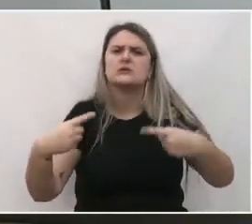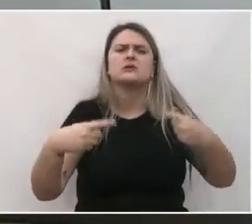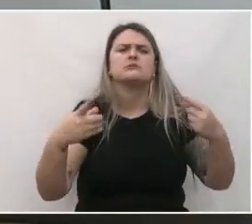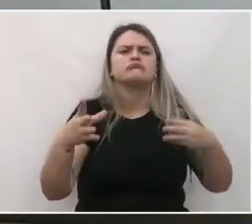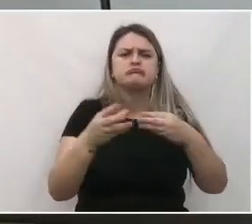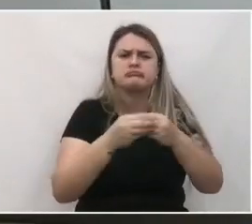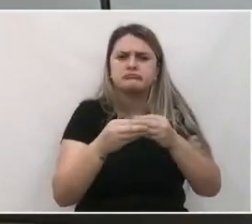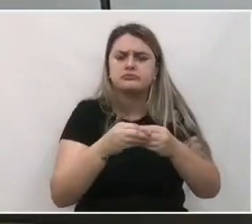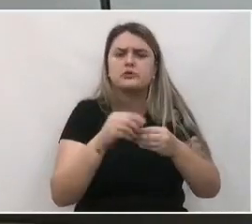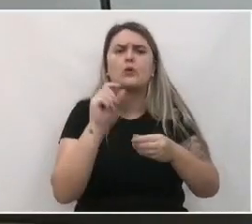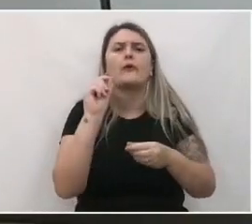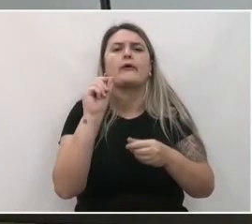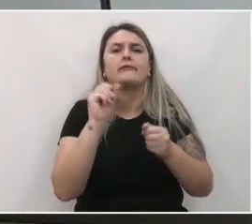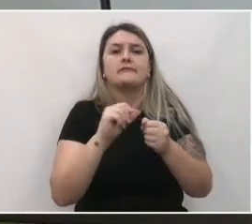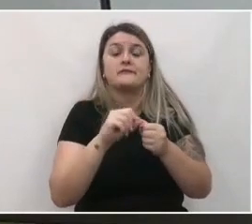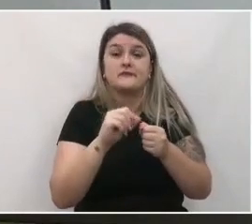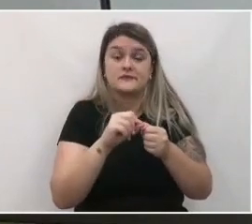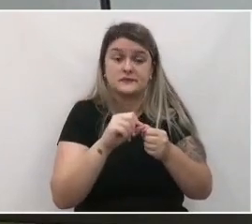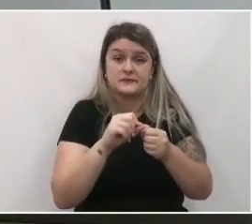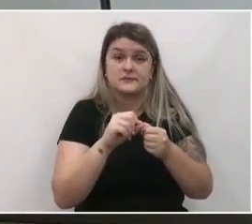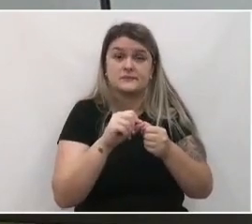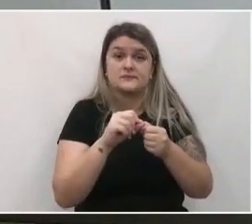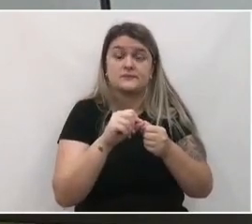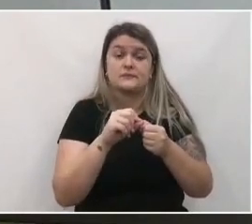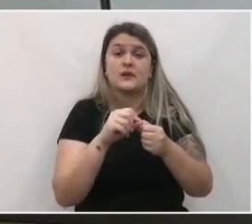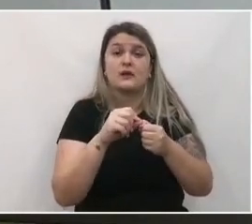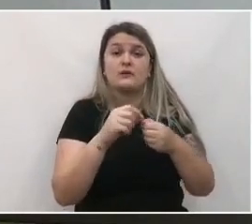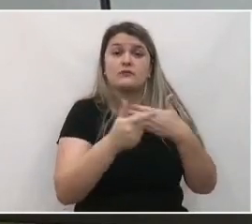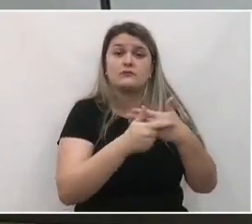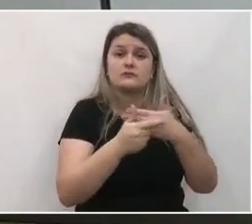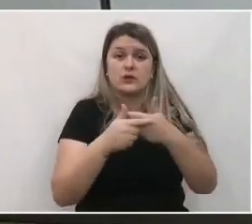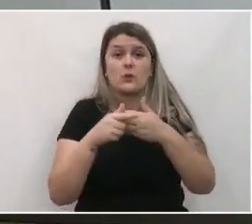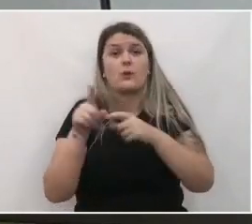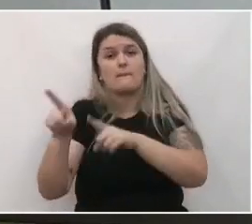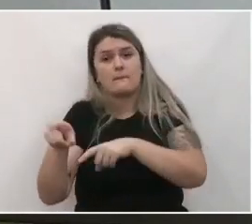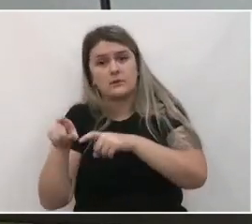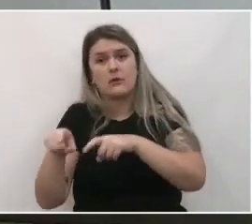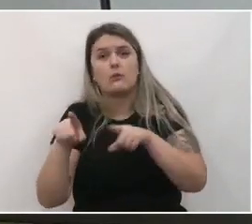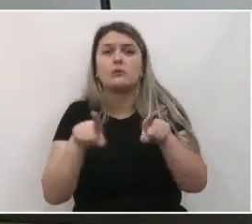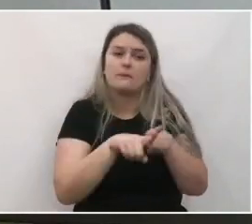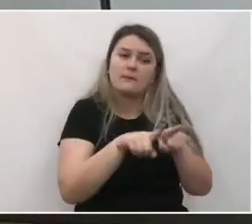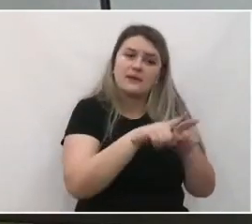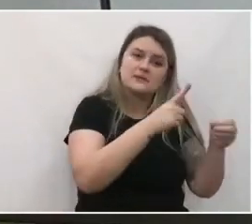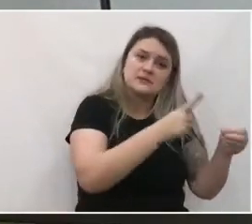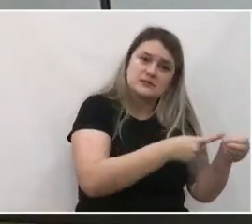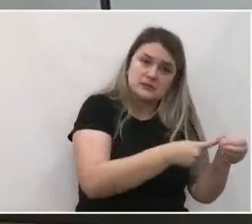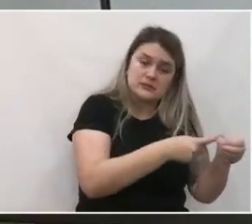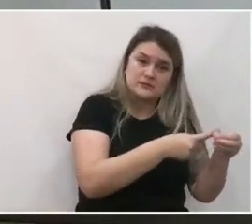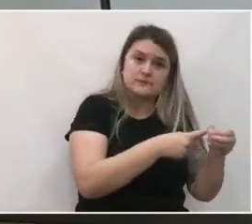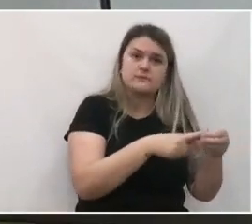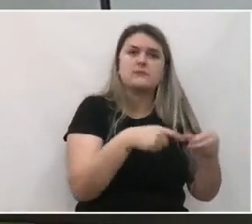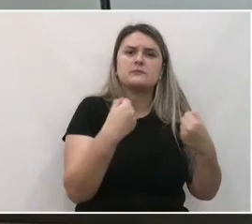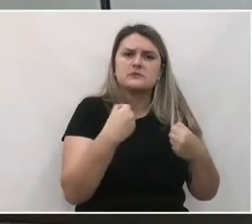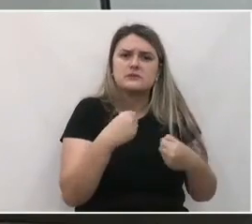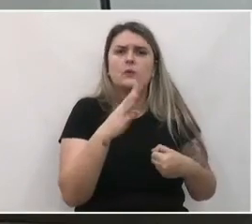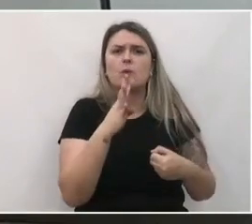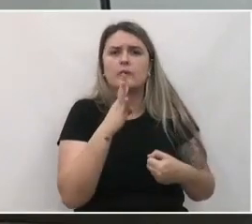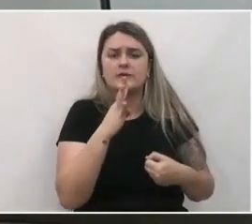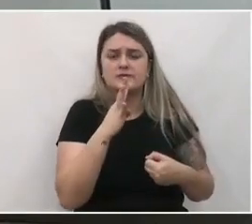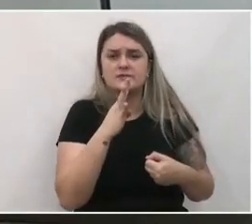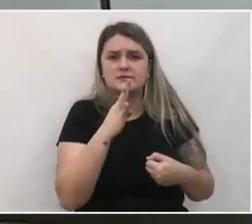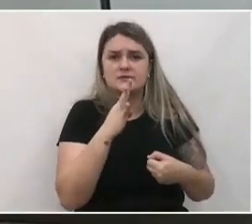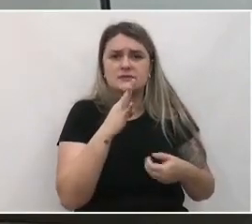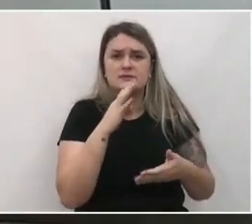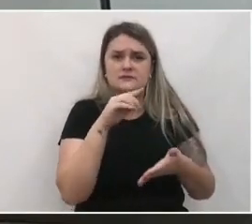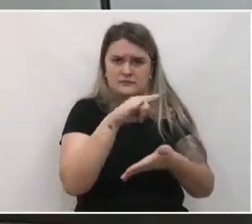ações no âmbito das funções rurais. Então, temos que identificar, no